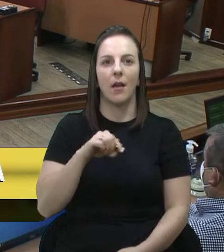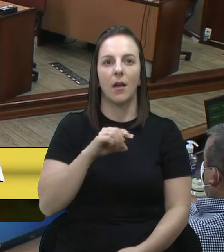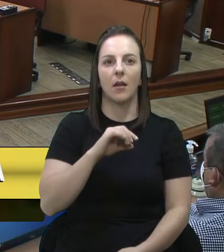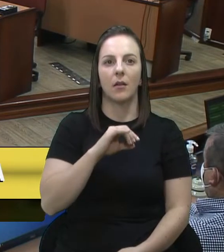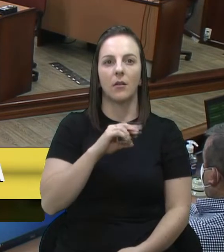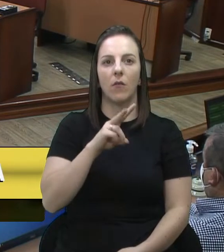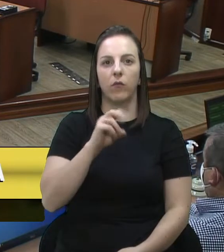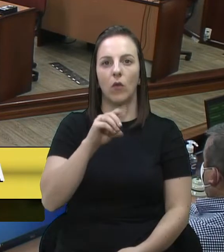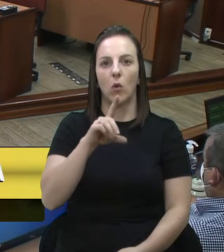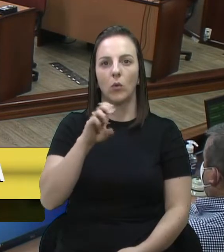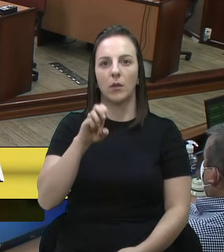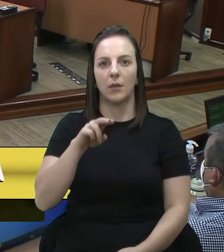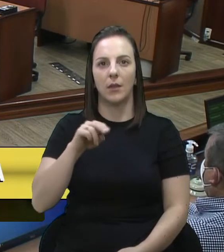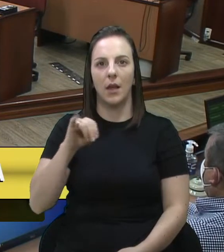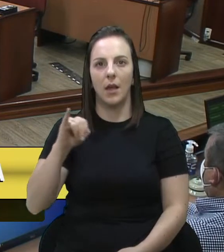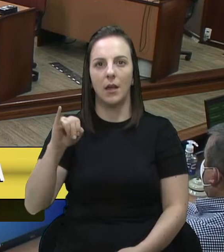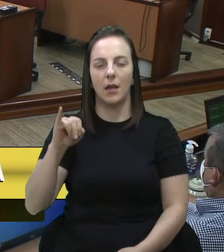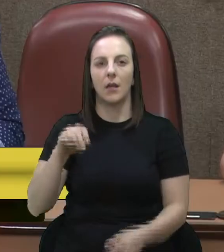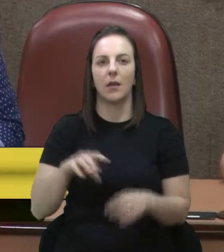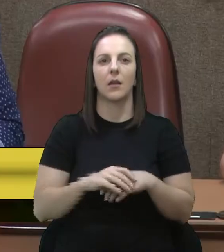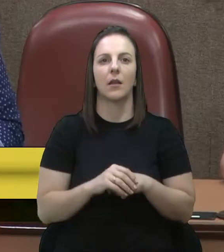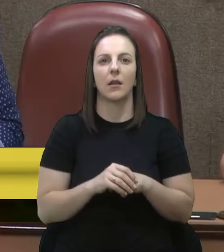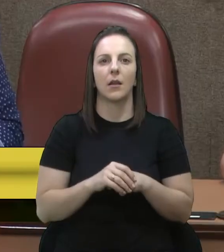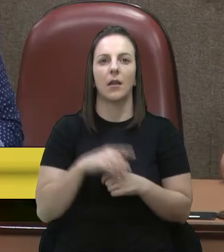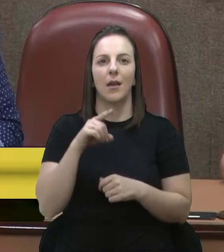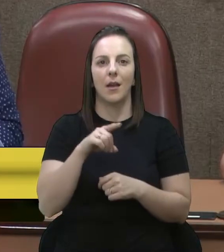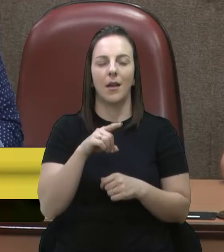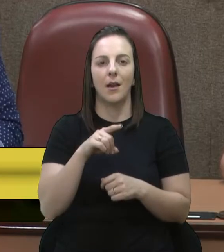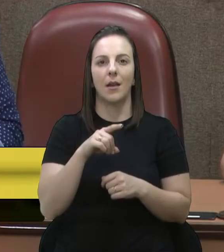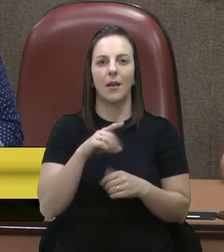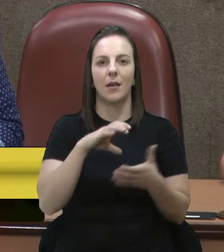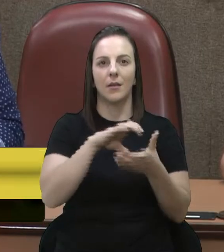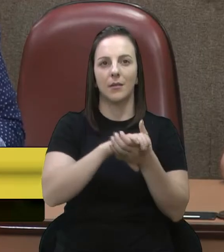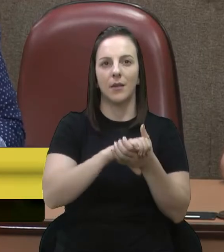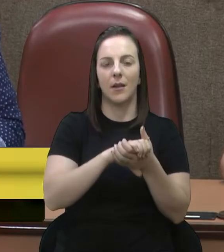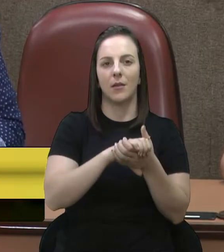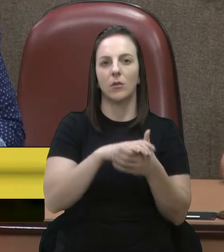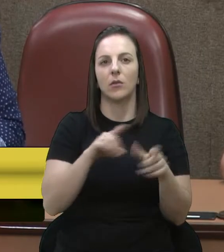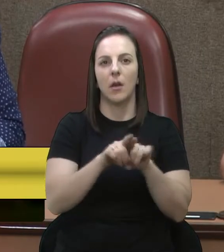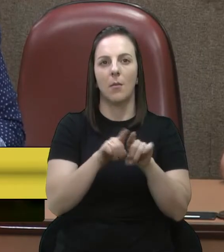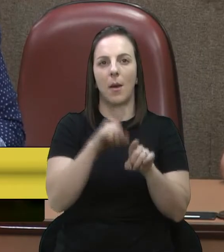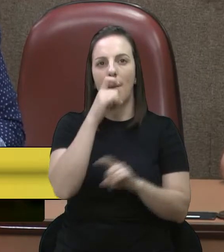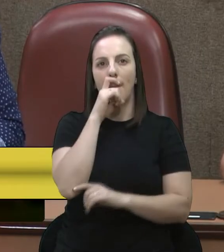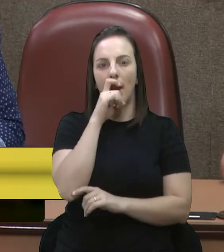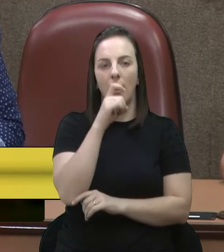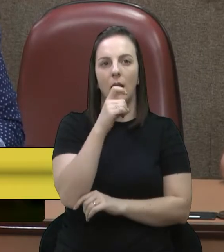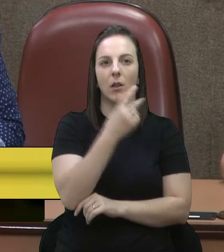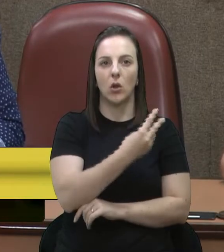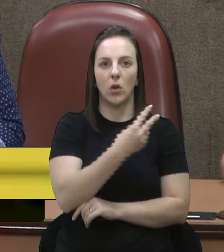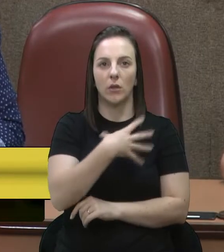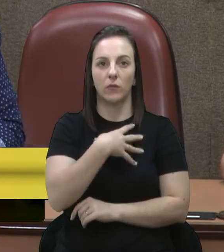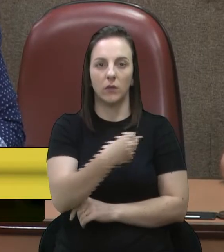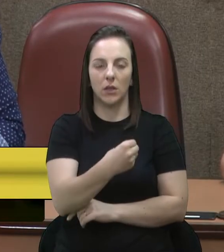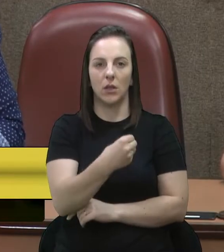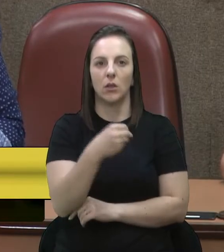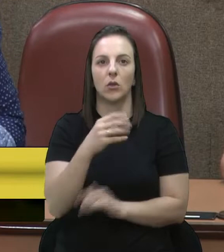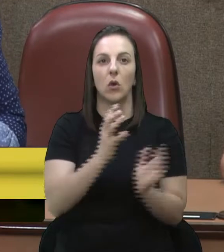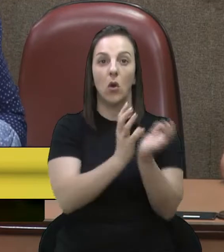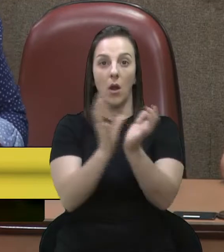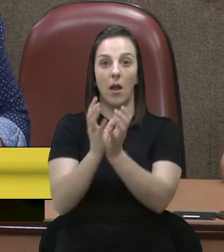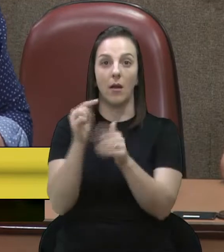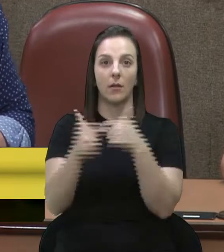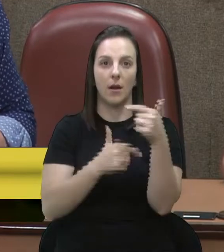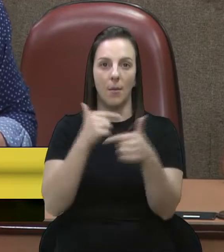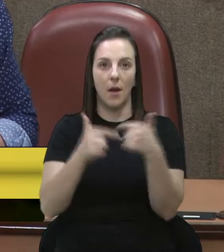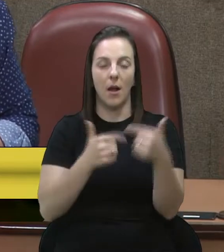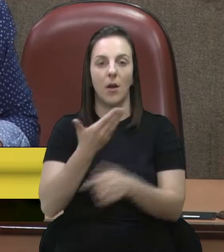Vitor, companheiro e amado da esposa Evanice, aos colegas de trabalho e amigos nesse momento de dor pelo